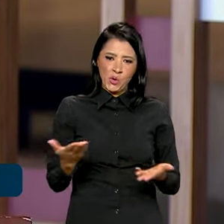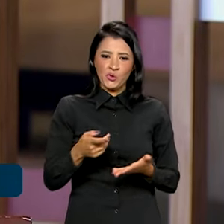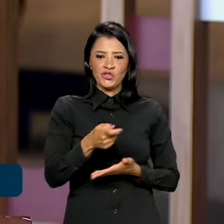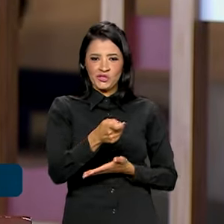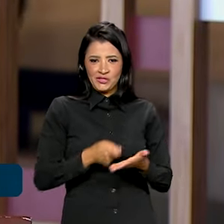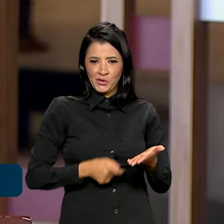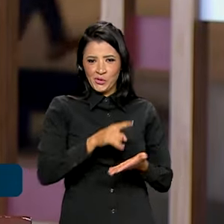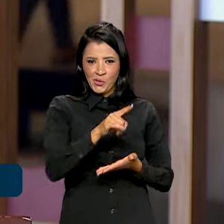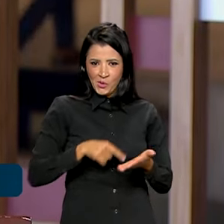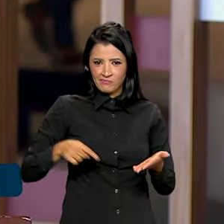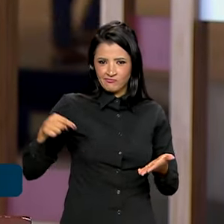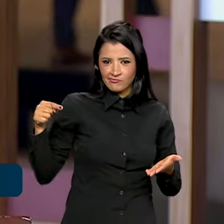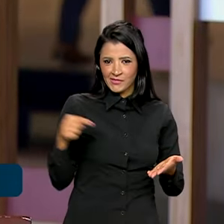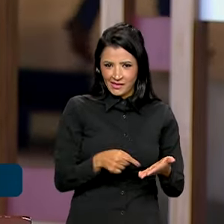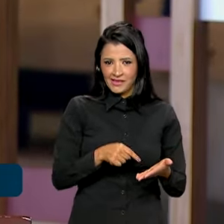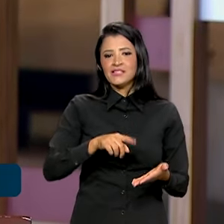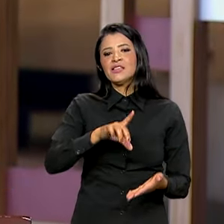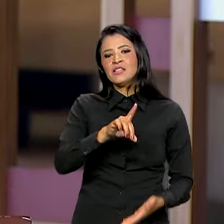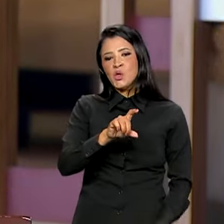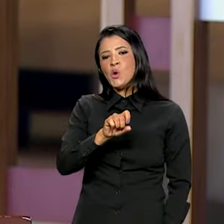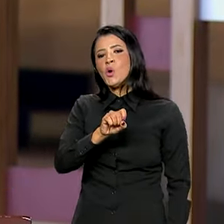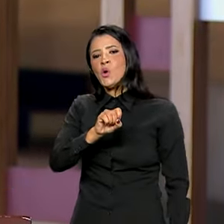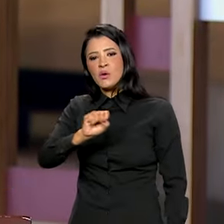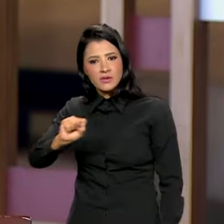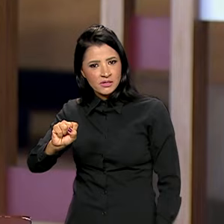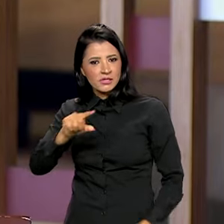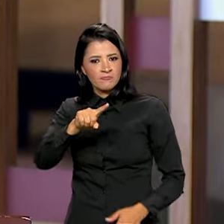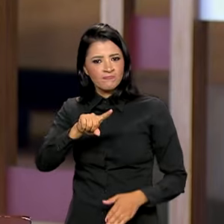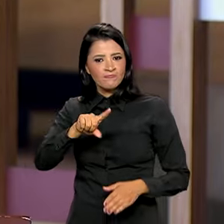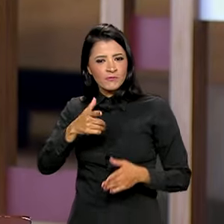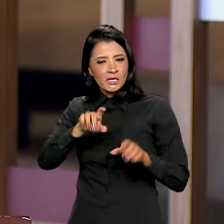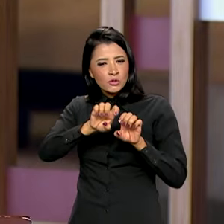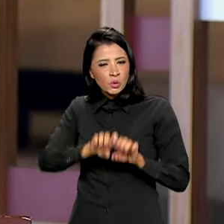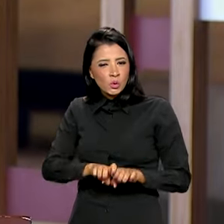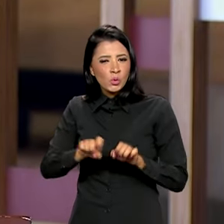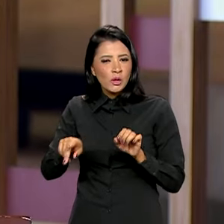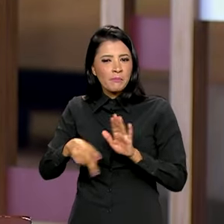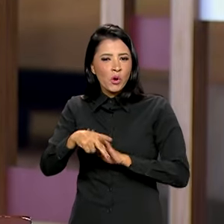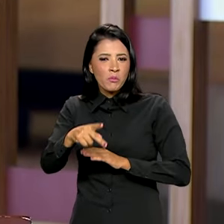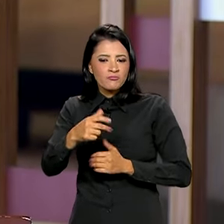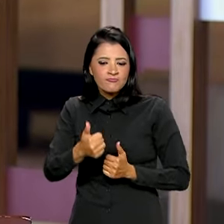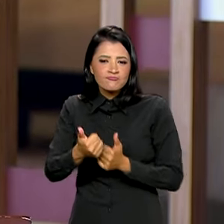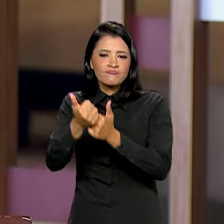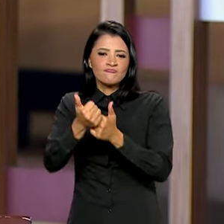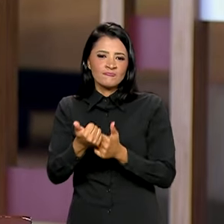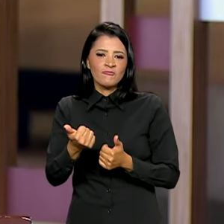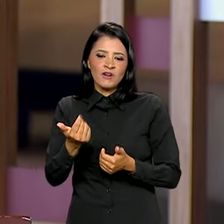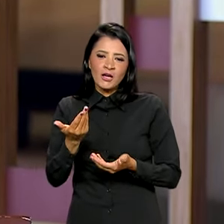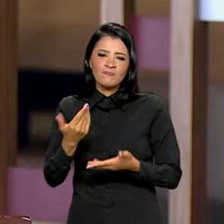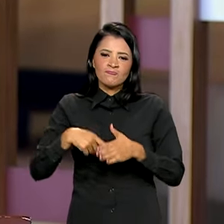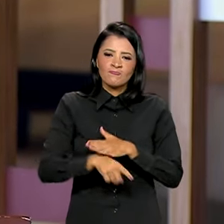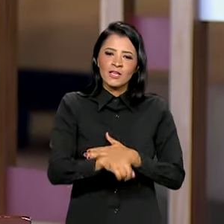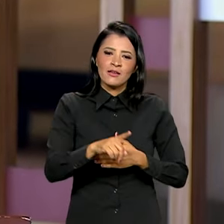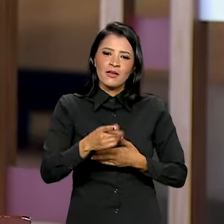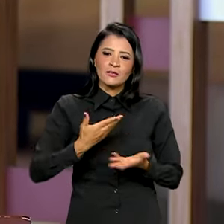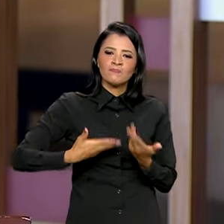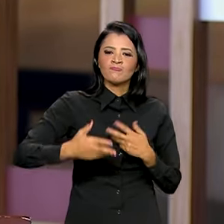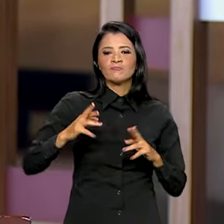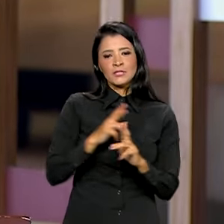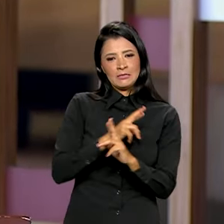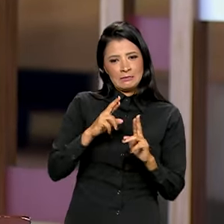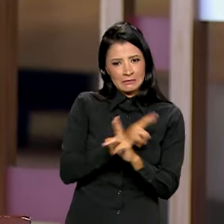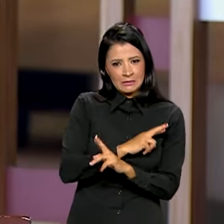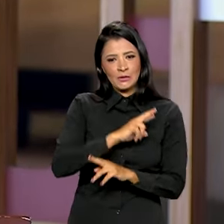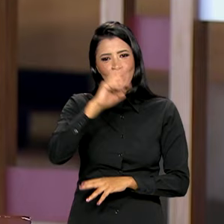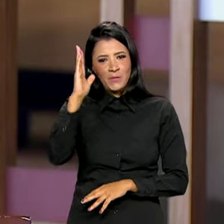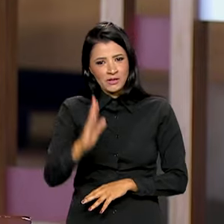desse documento, dessa estrutura de cooperação e para aprofundar essa relação com o Brasil, com a esperança de que não